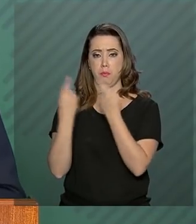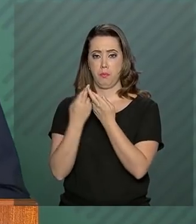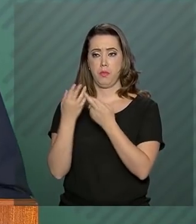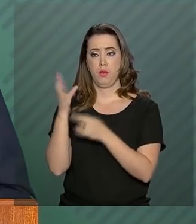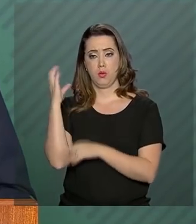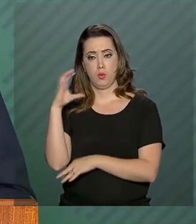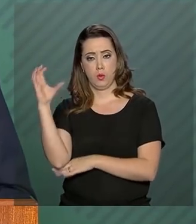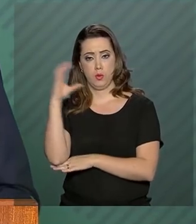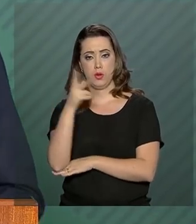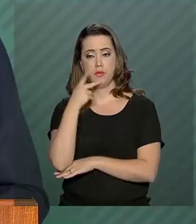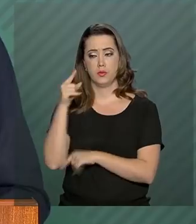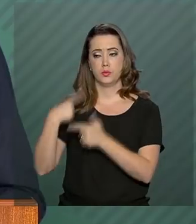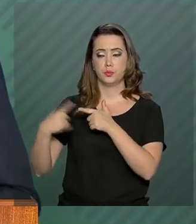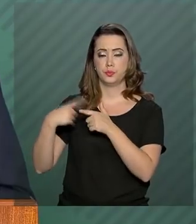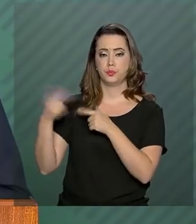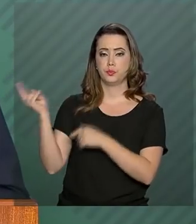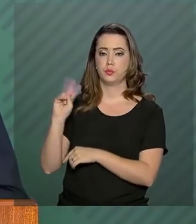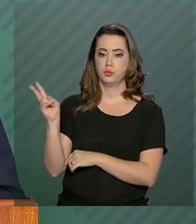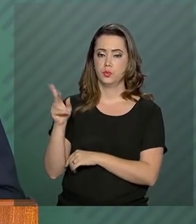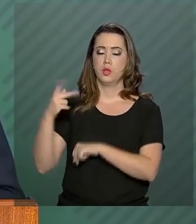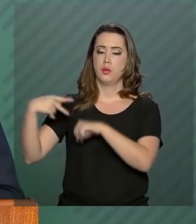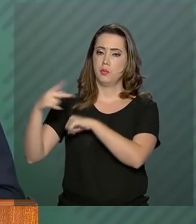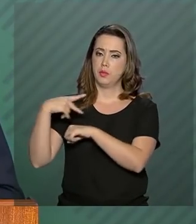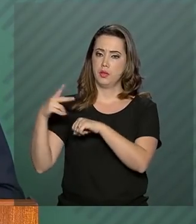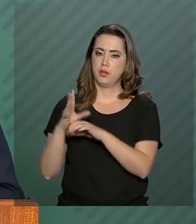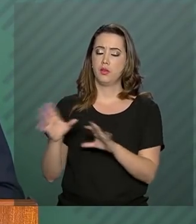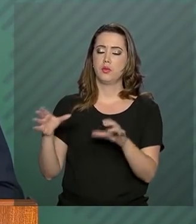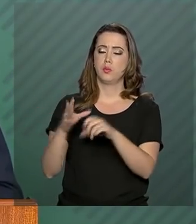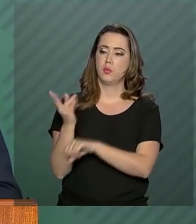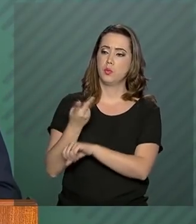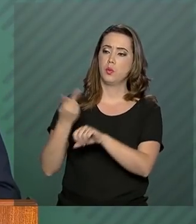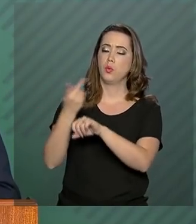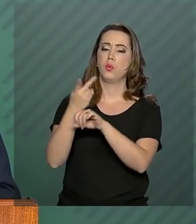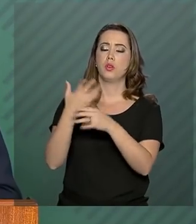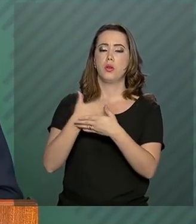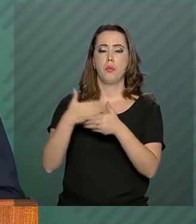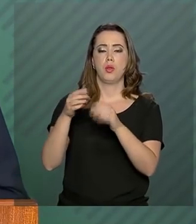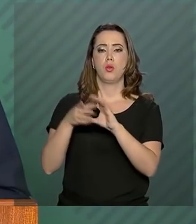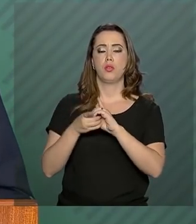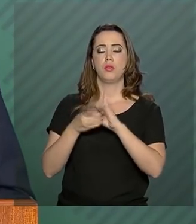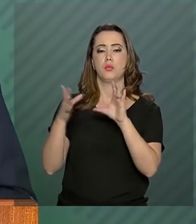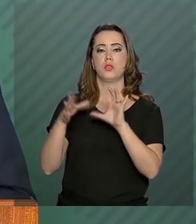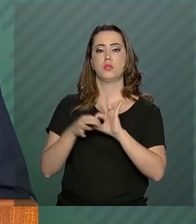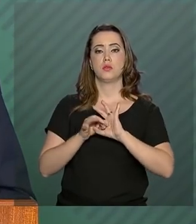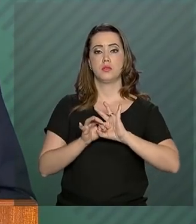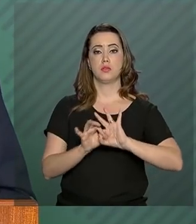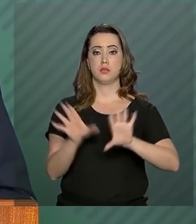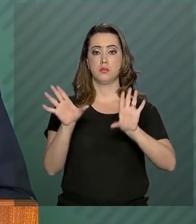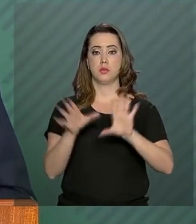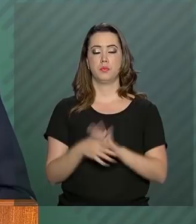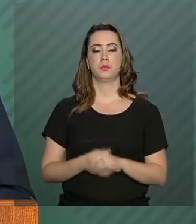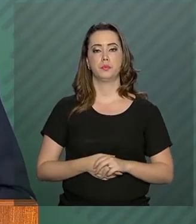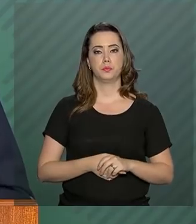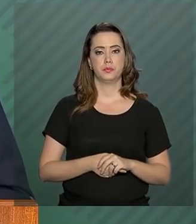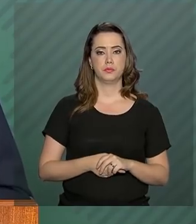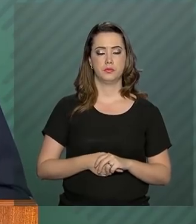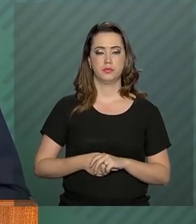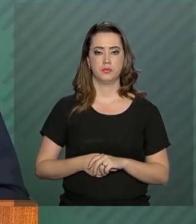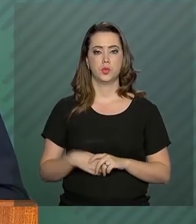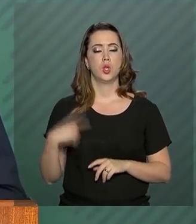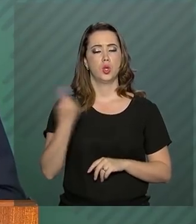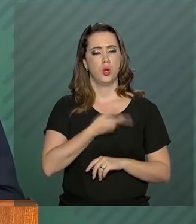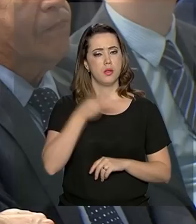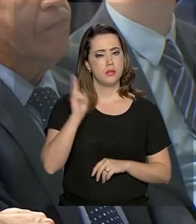discutiu a questão da Venezuela, e que o país apoia a busca por democracia e liberdade. E nós não